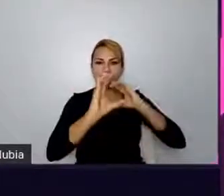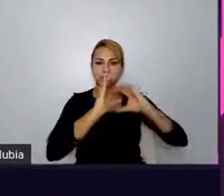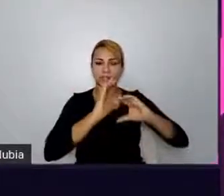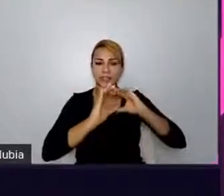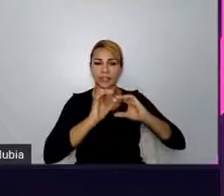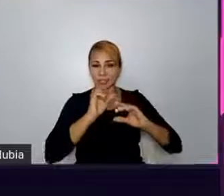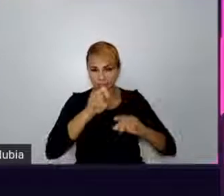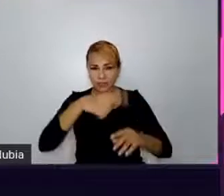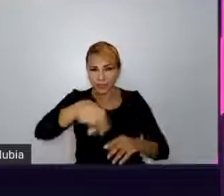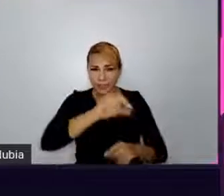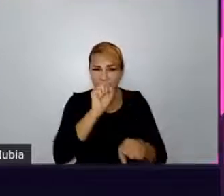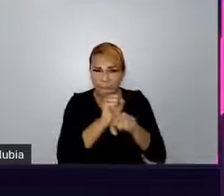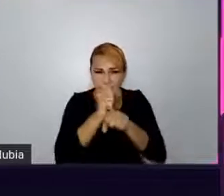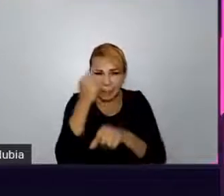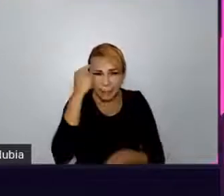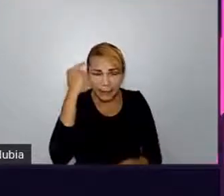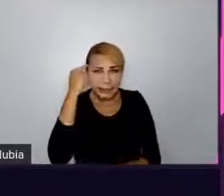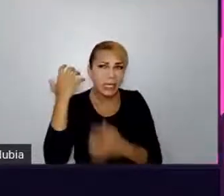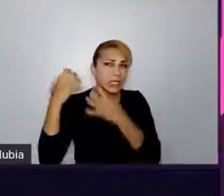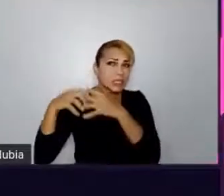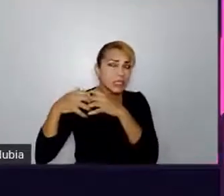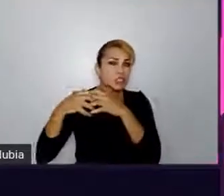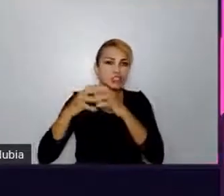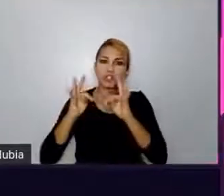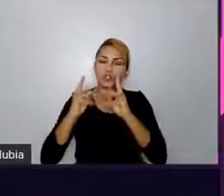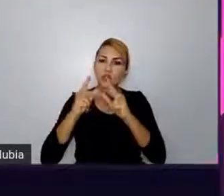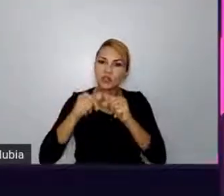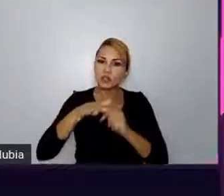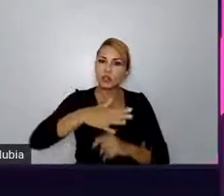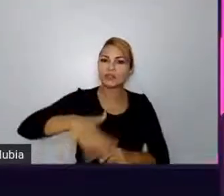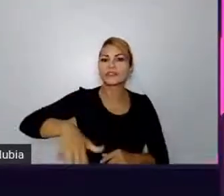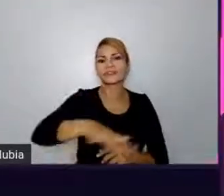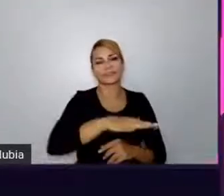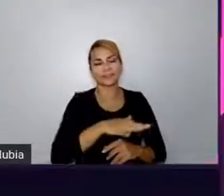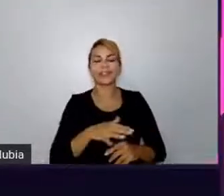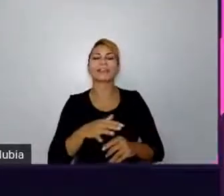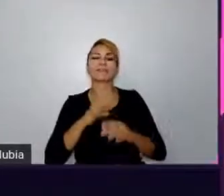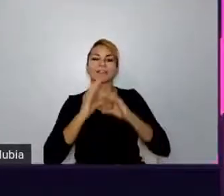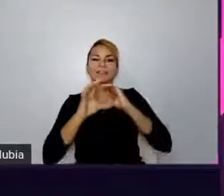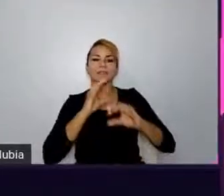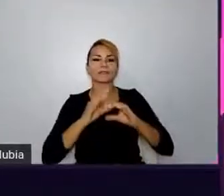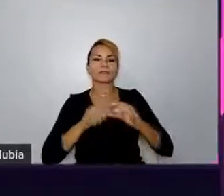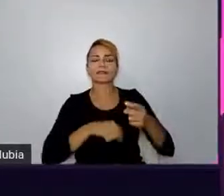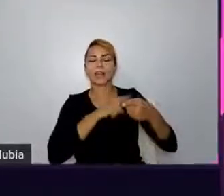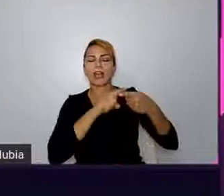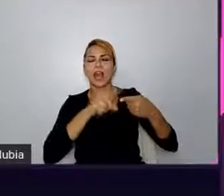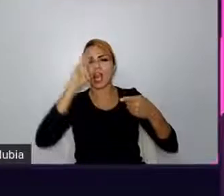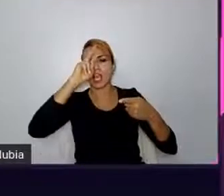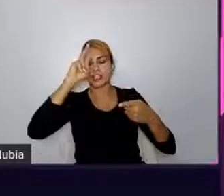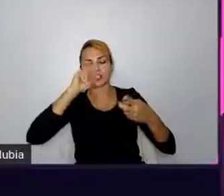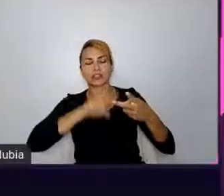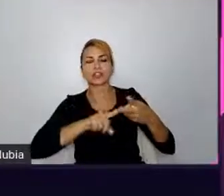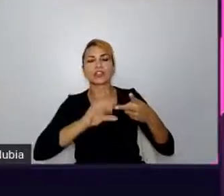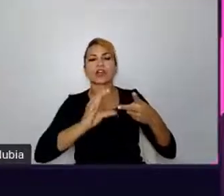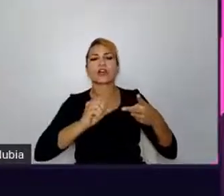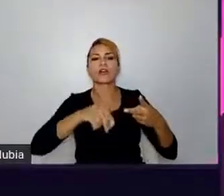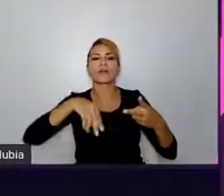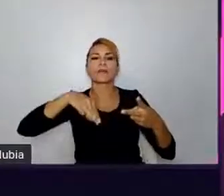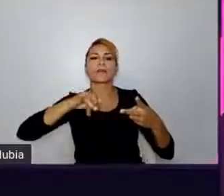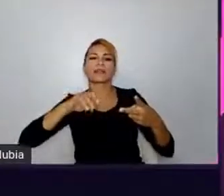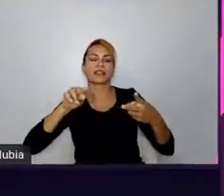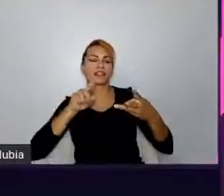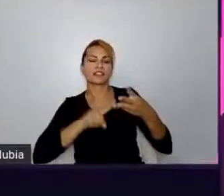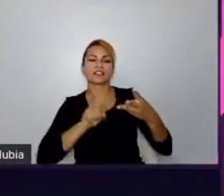parar para pensar, tudo gira em torno da comunicação. As mensagens de comite, as histórias, as descrições de pull request,